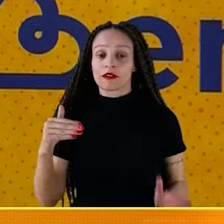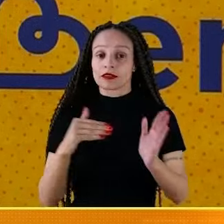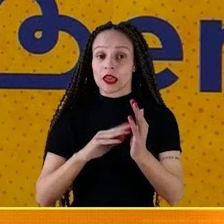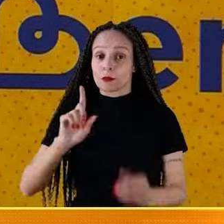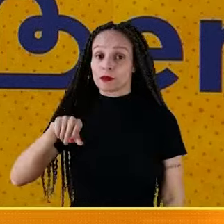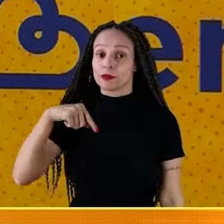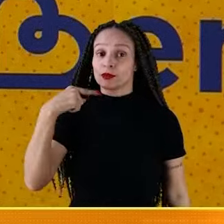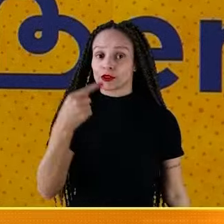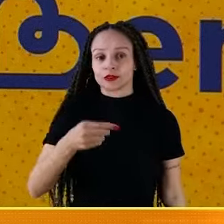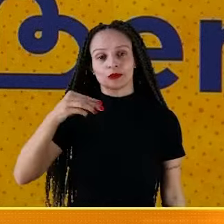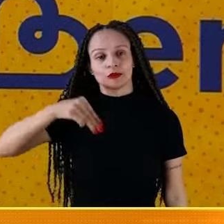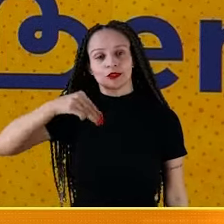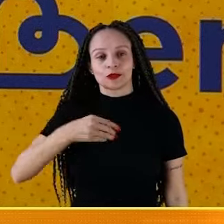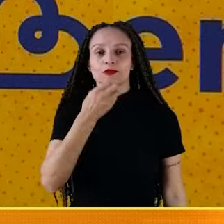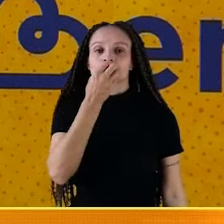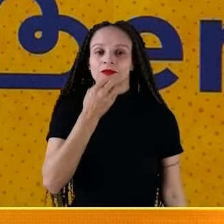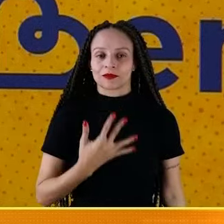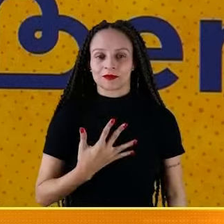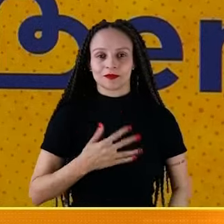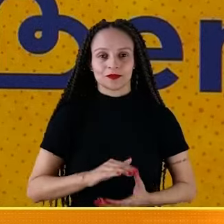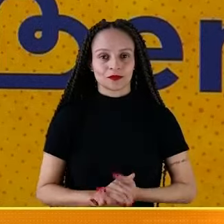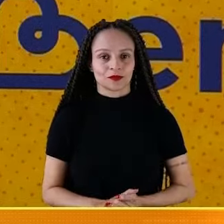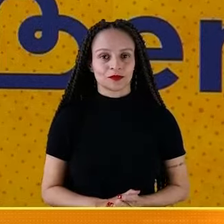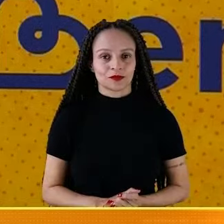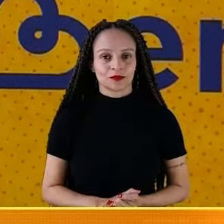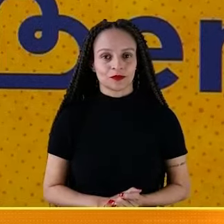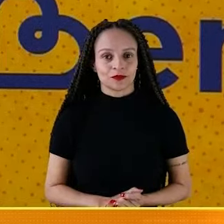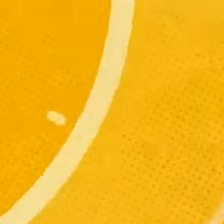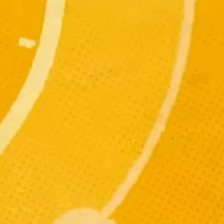e até o próximo Minuto do Bem.